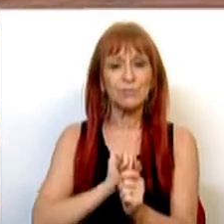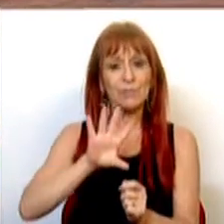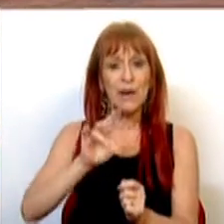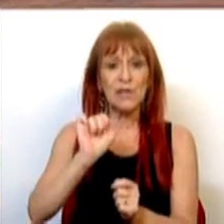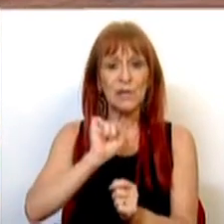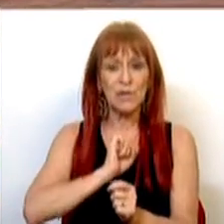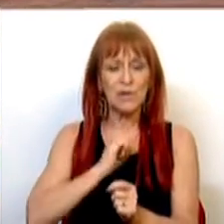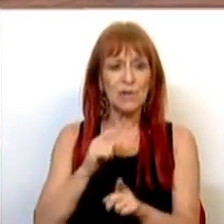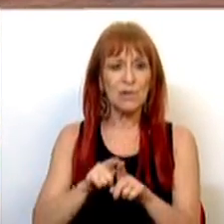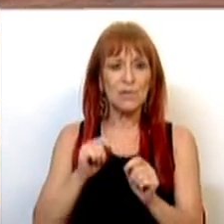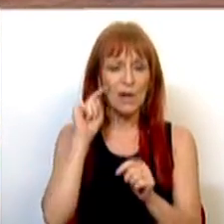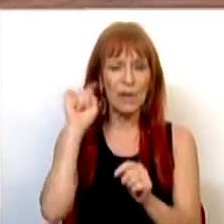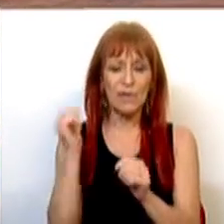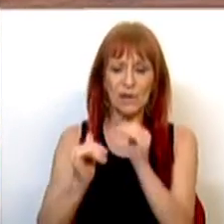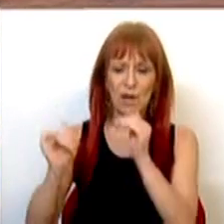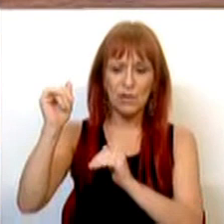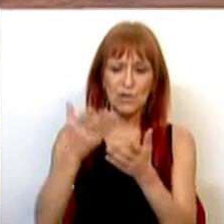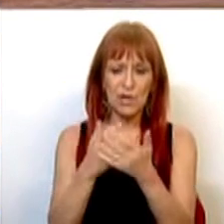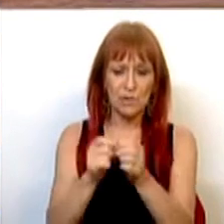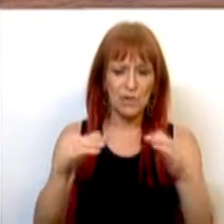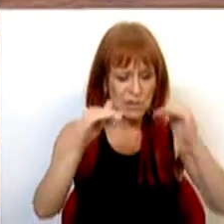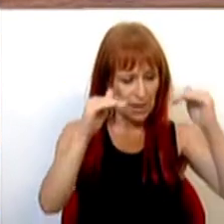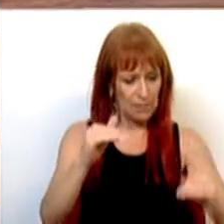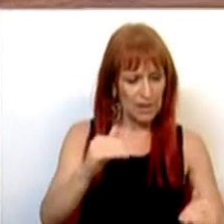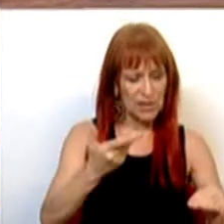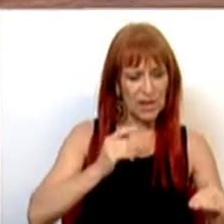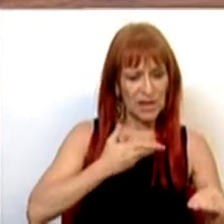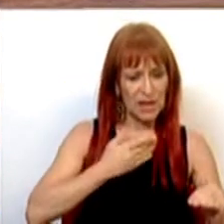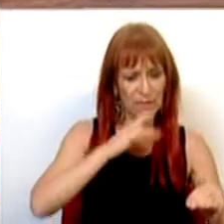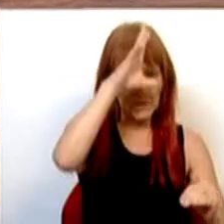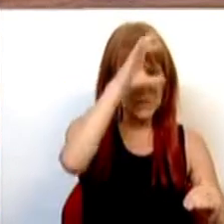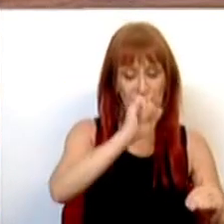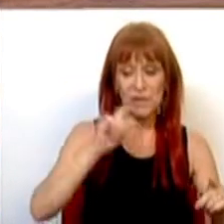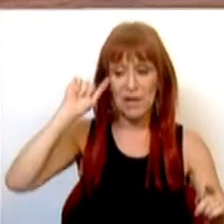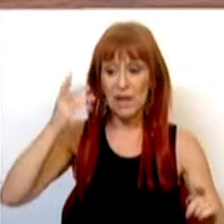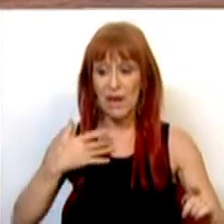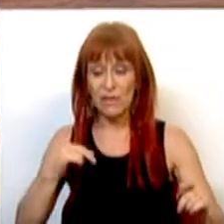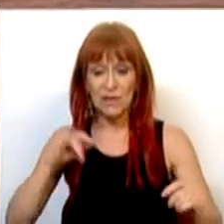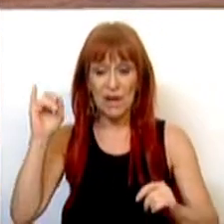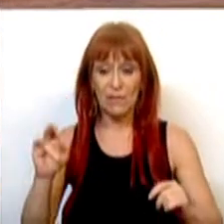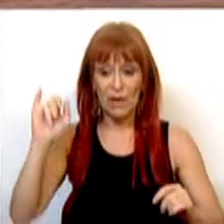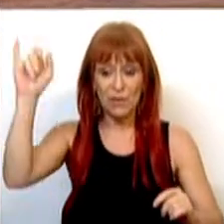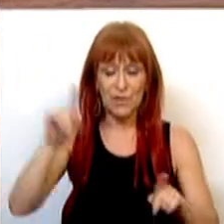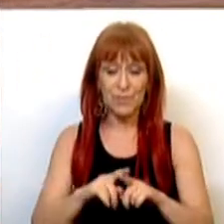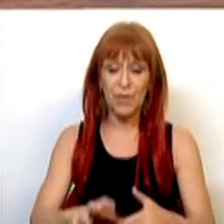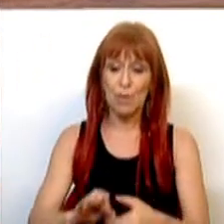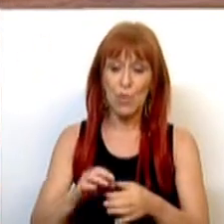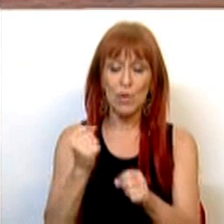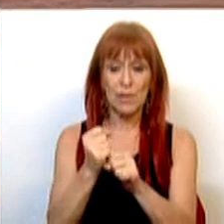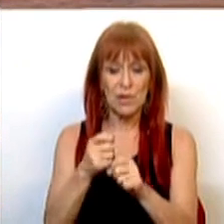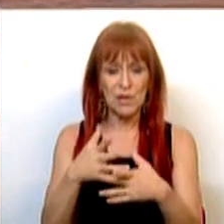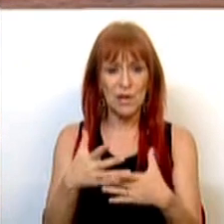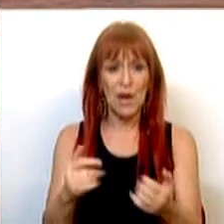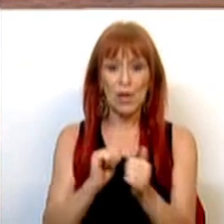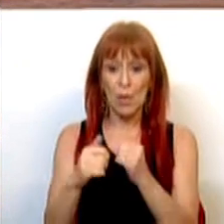país. Revenda em alto o crescimento económico e em baixa a dívida, o déficit e a inflação, enquanto consolida o crescimento do emprego, o